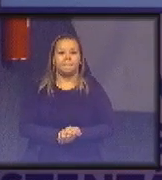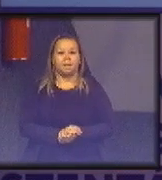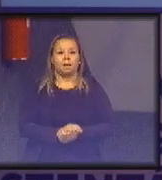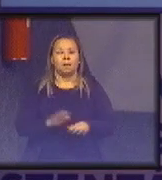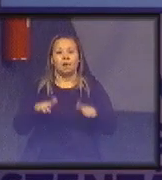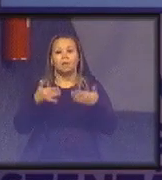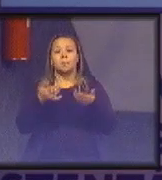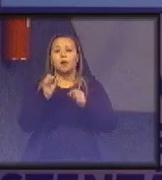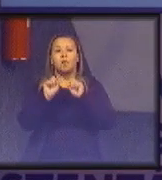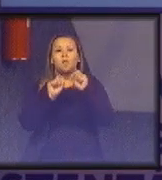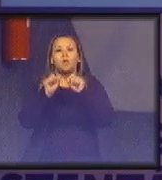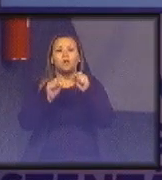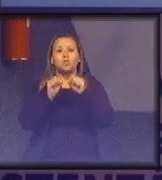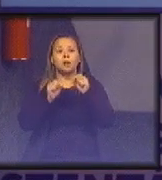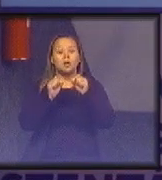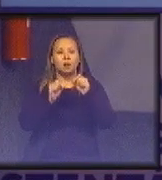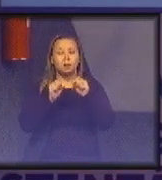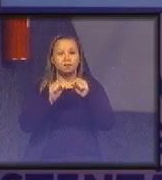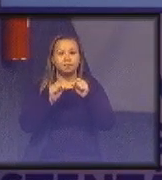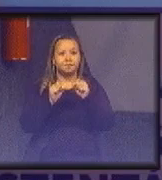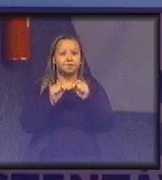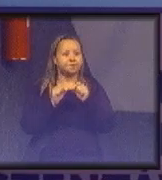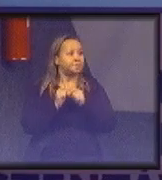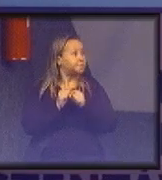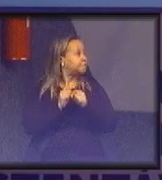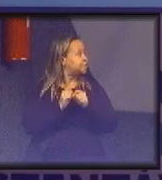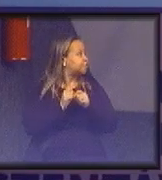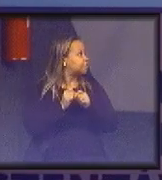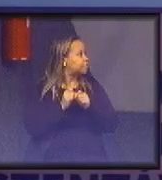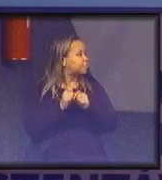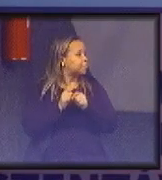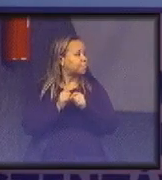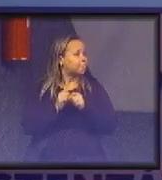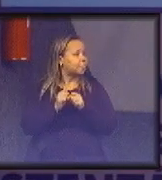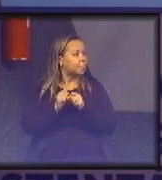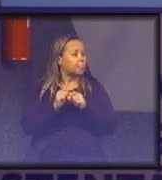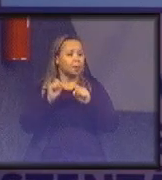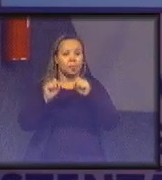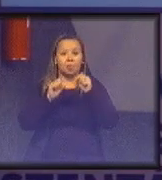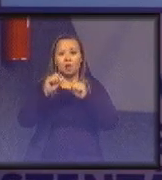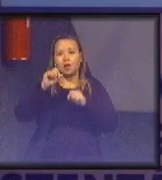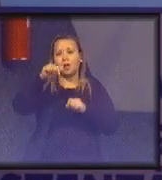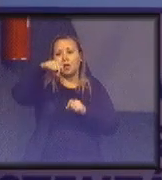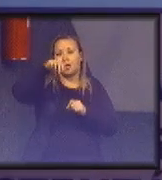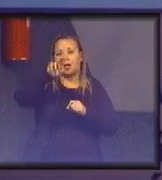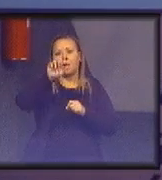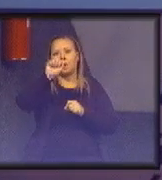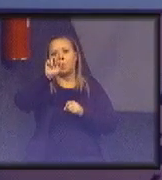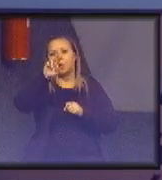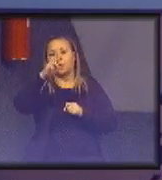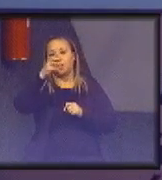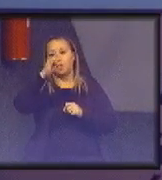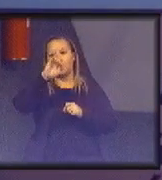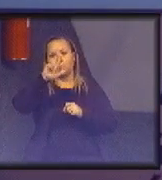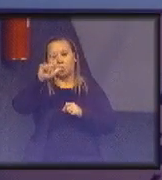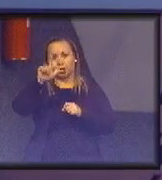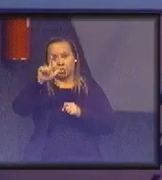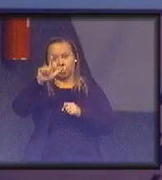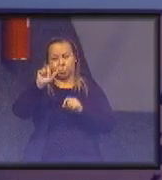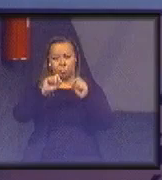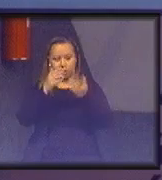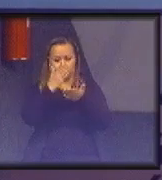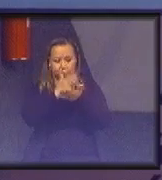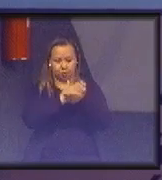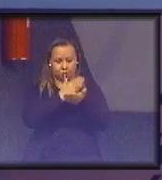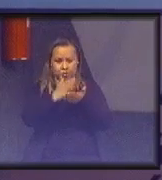Então, o que é quartil? Se a gente tivesse apontado pelo quartil, mas eu não sei o que é quartil. Quartil o quê? Eu vou dividir meus